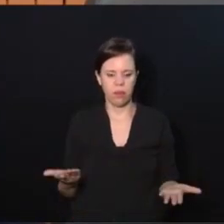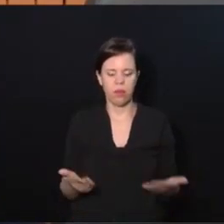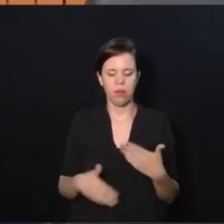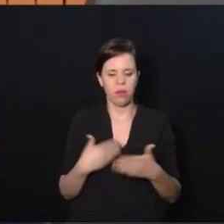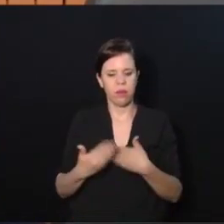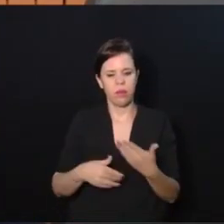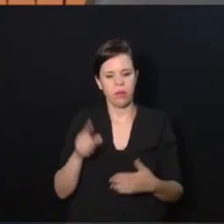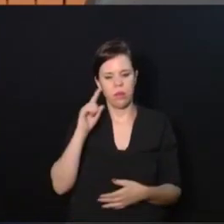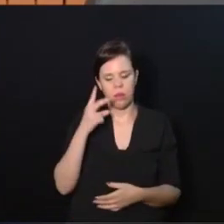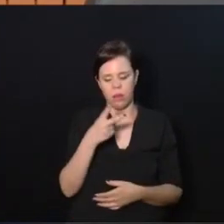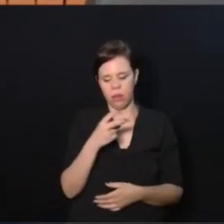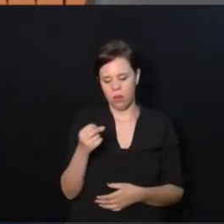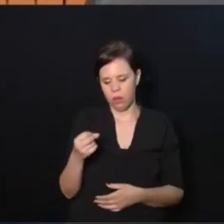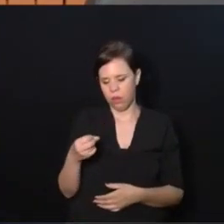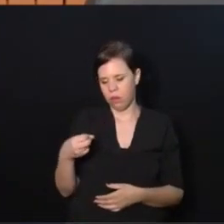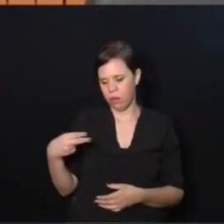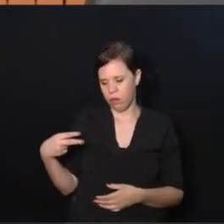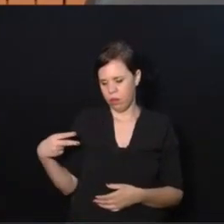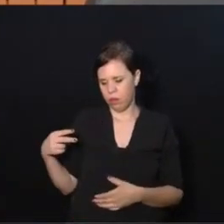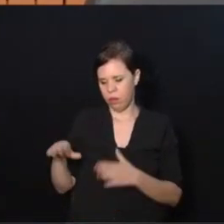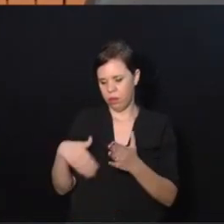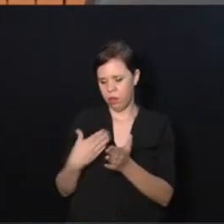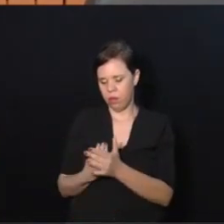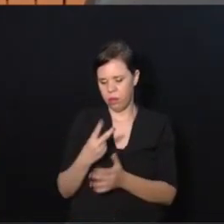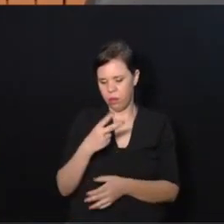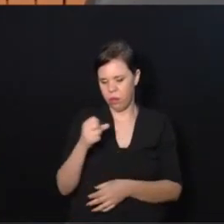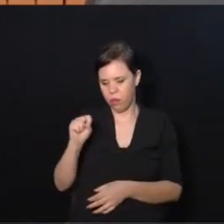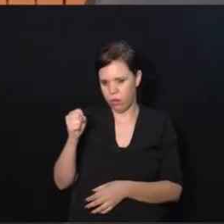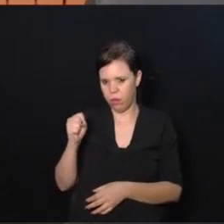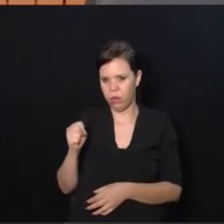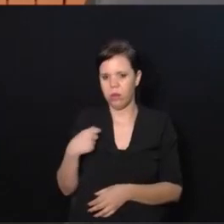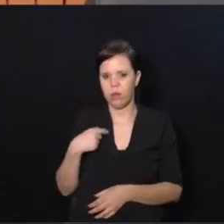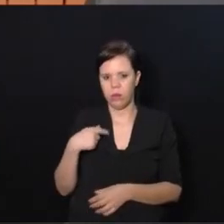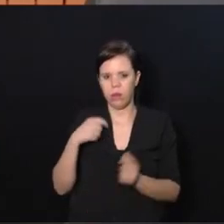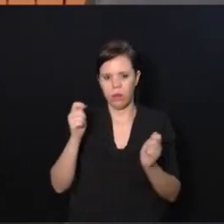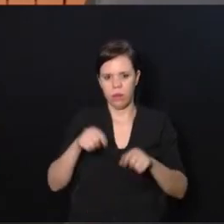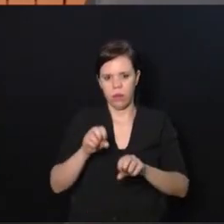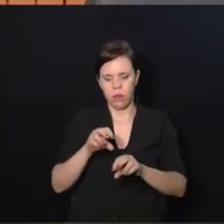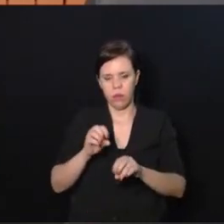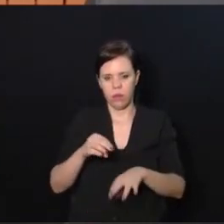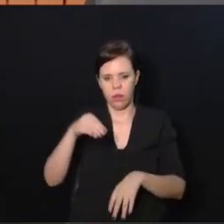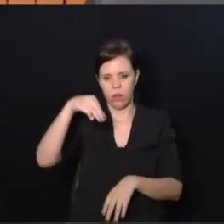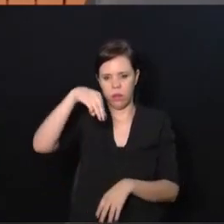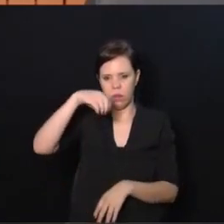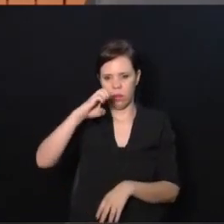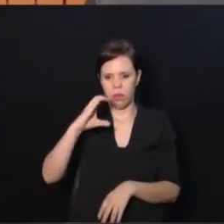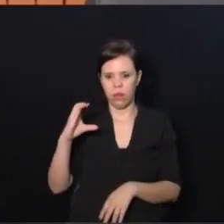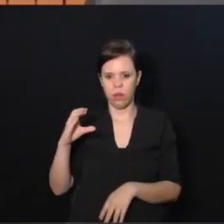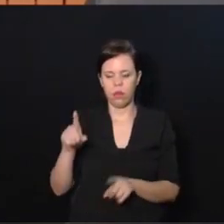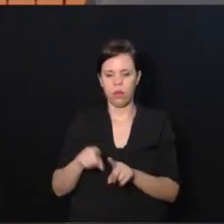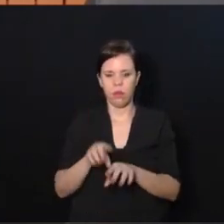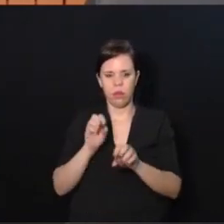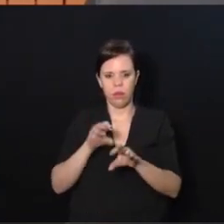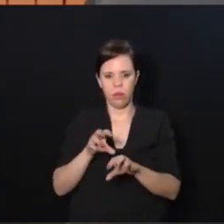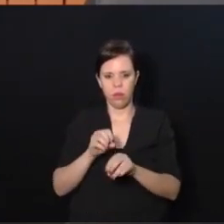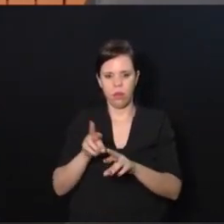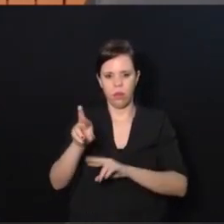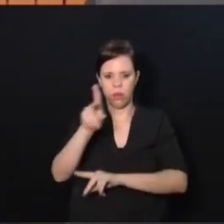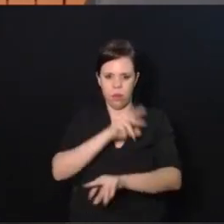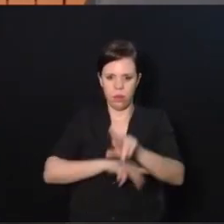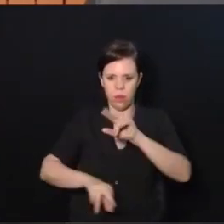dia, de 2002 a 2008, eu fui capacitador de um programa do MEC, Ministério da Educação, chamado Educar para a Diversidade.